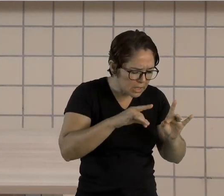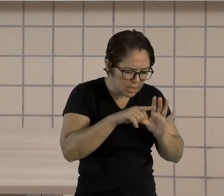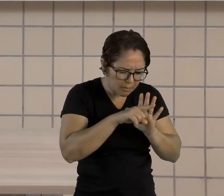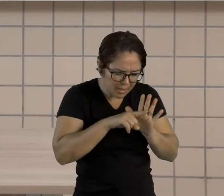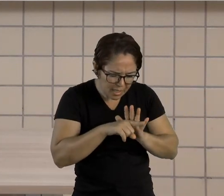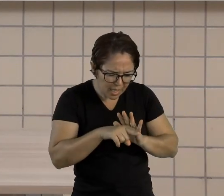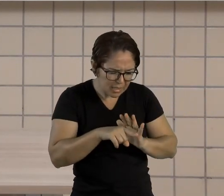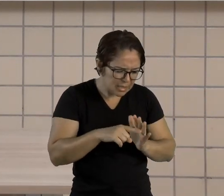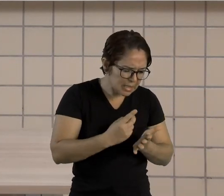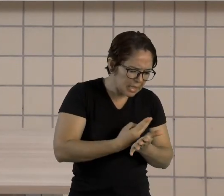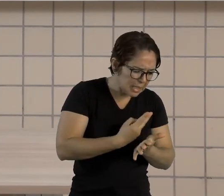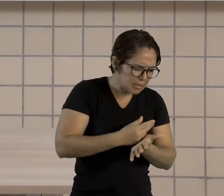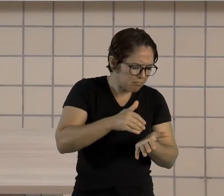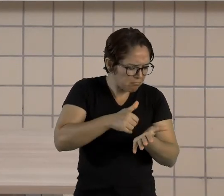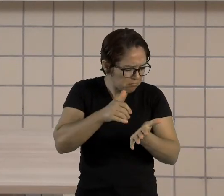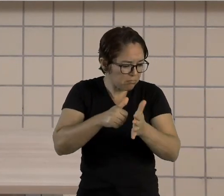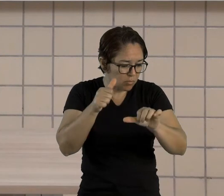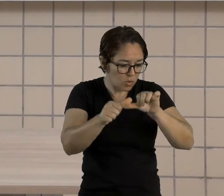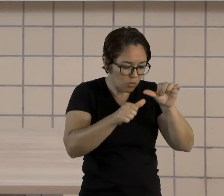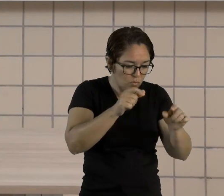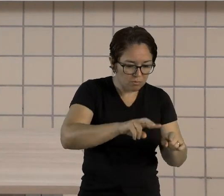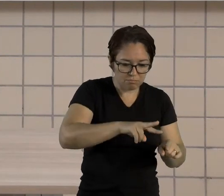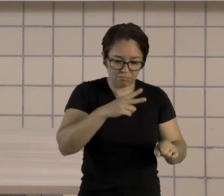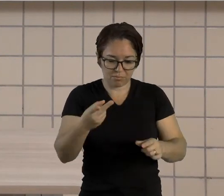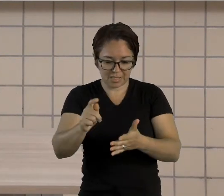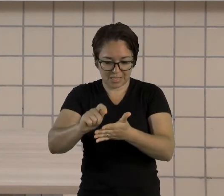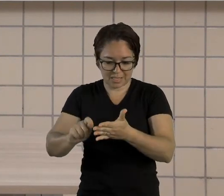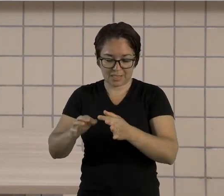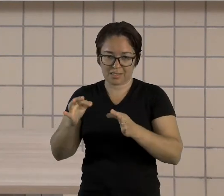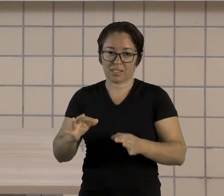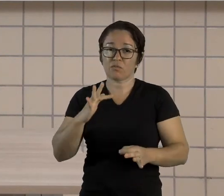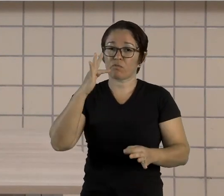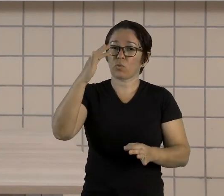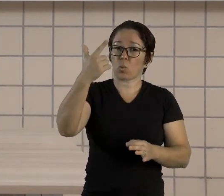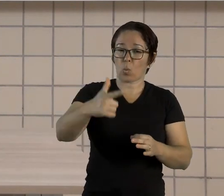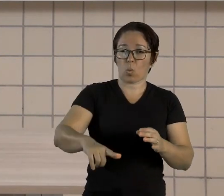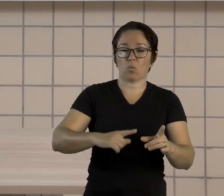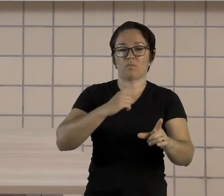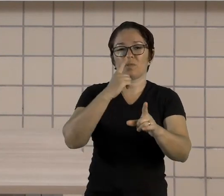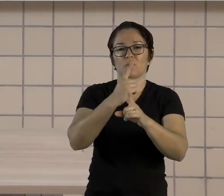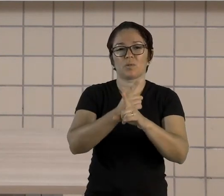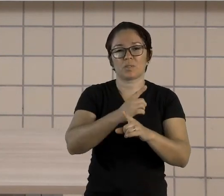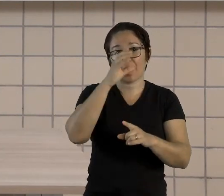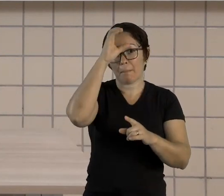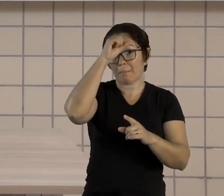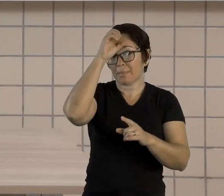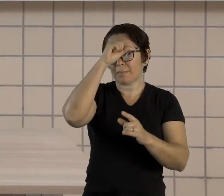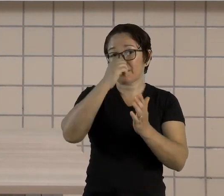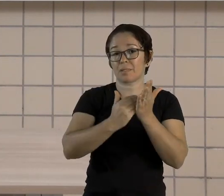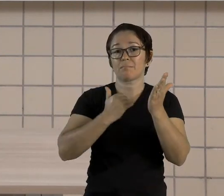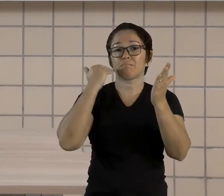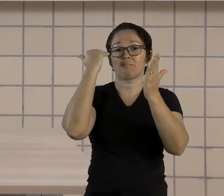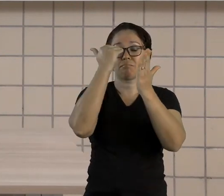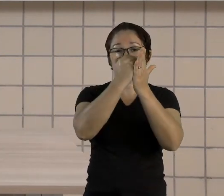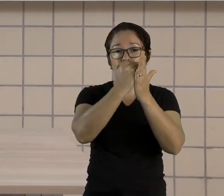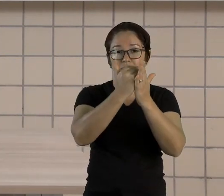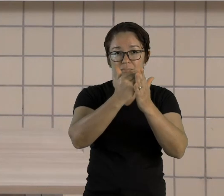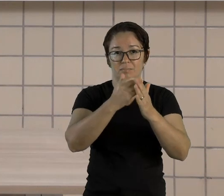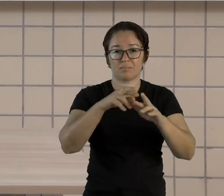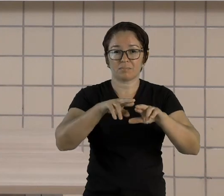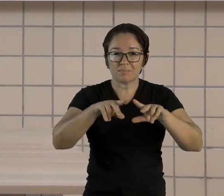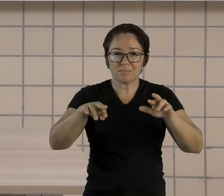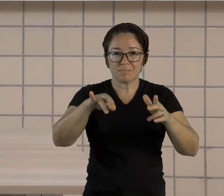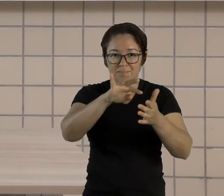Espero vocês aqui novamente no nosso próximo encontro, para aprendermos um pouco mais sobre os gêneros textuais.